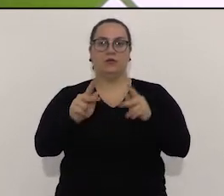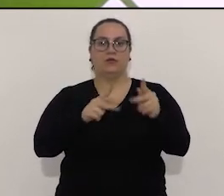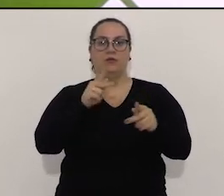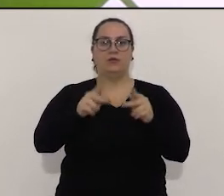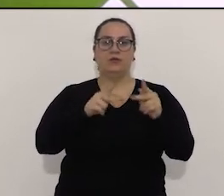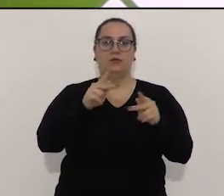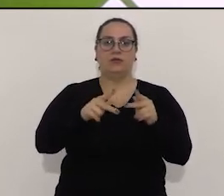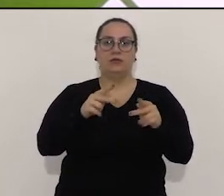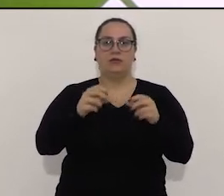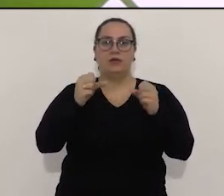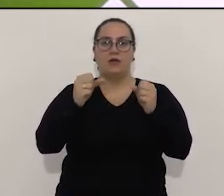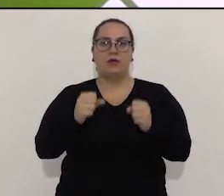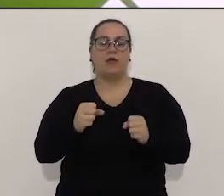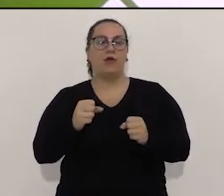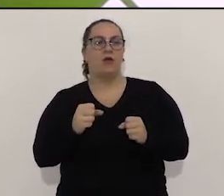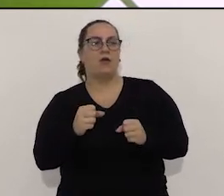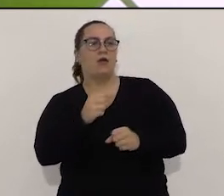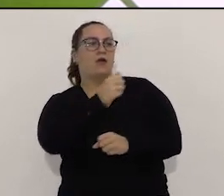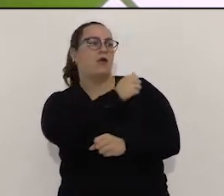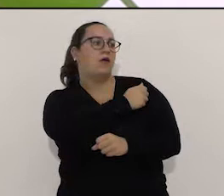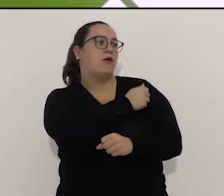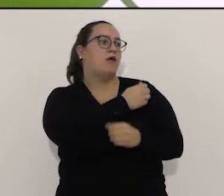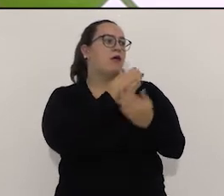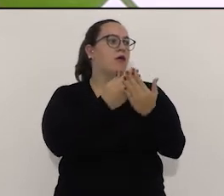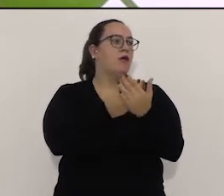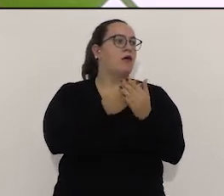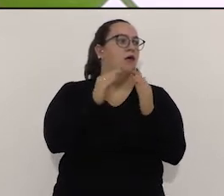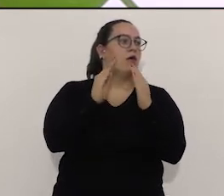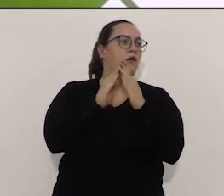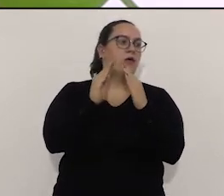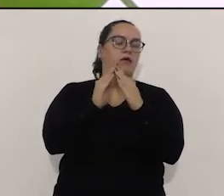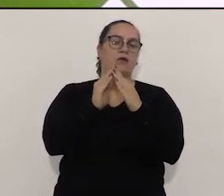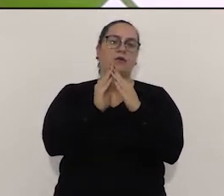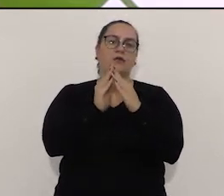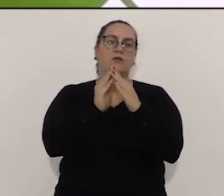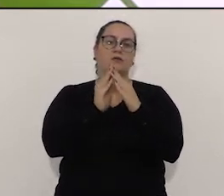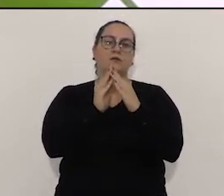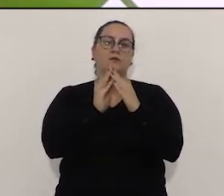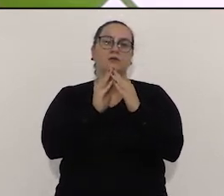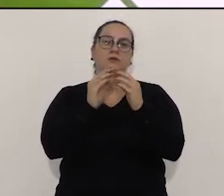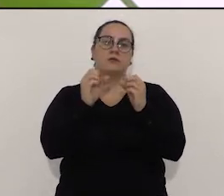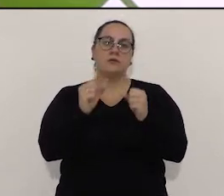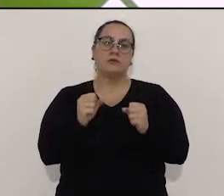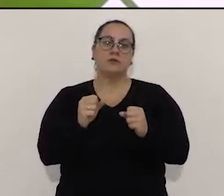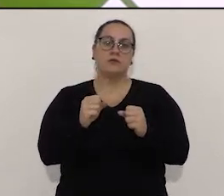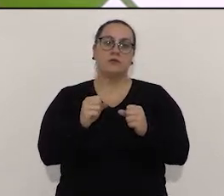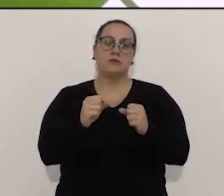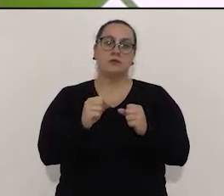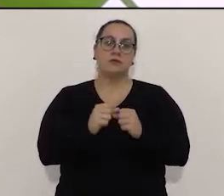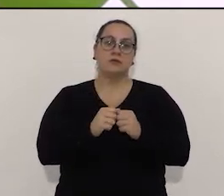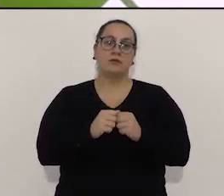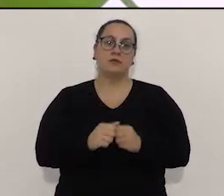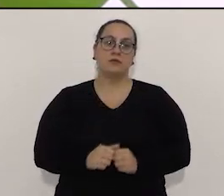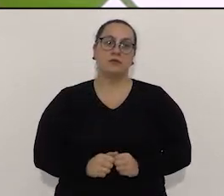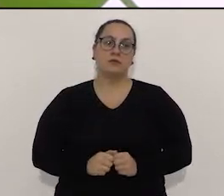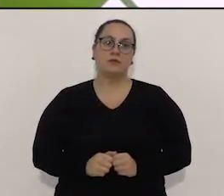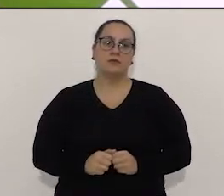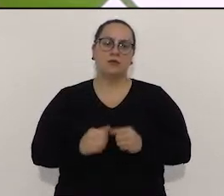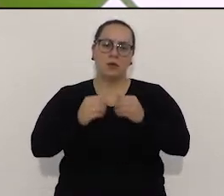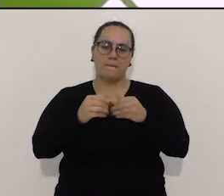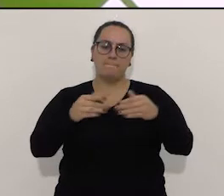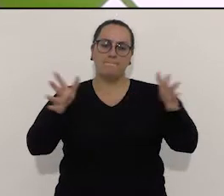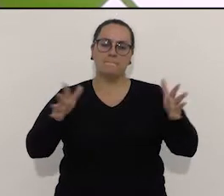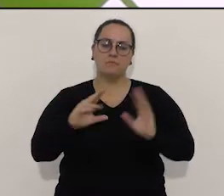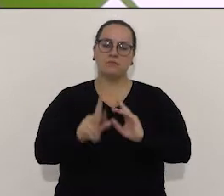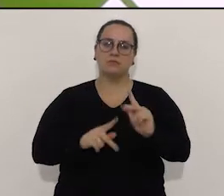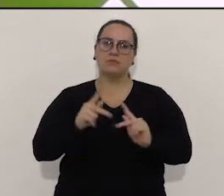nossas escolas municipais, abri-las para a população, qual o problema? Eu acho que é possível a fazer isso. Mas tem estrutura para abrir para a população?